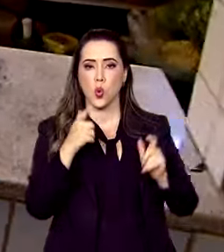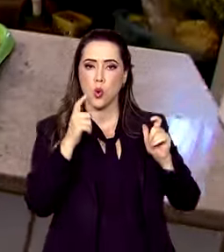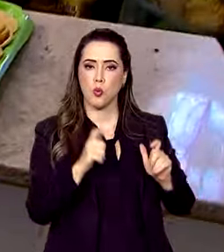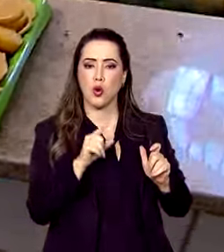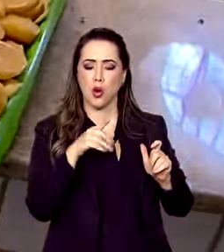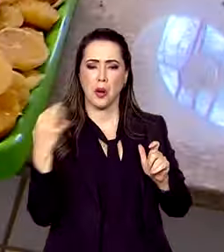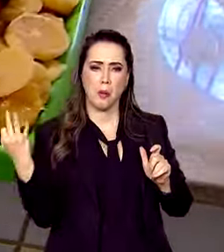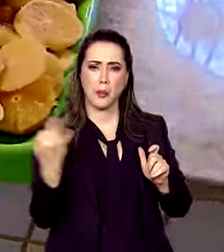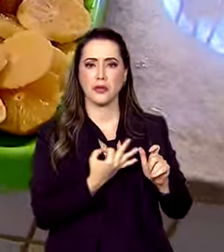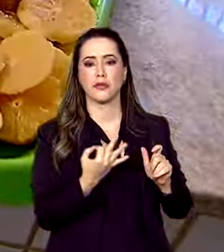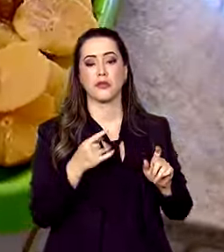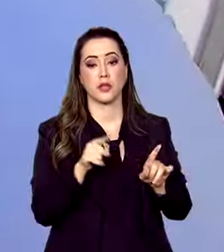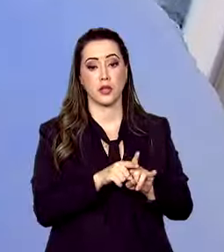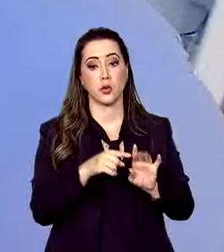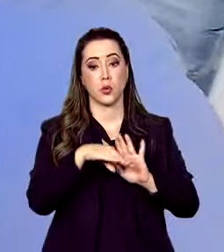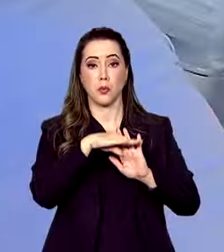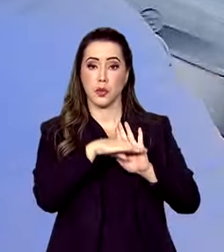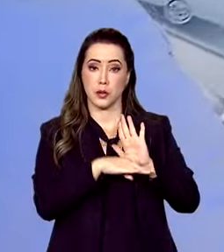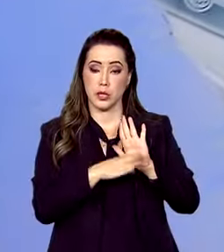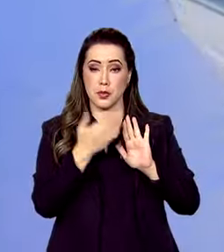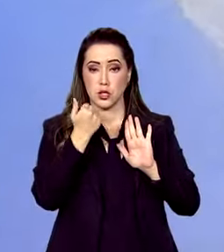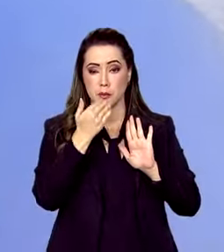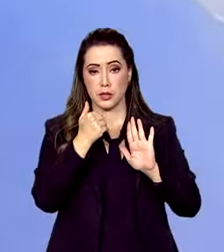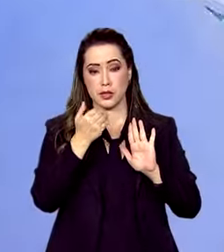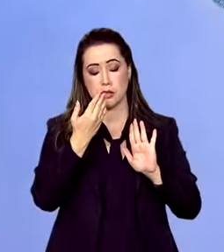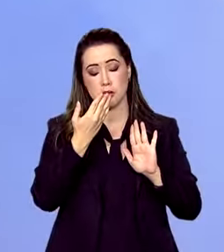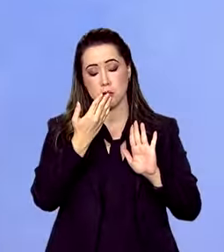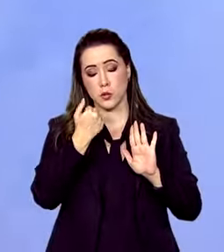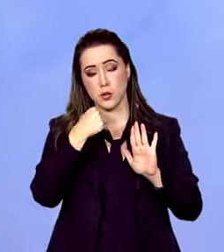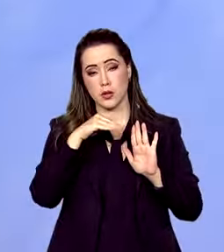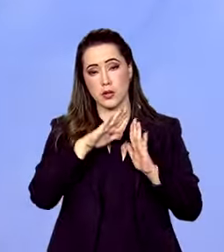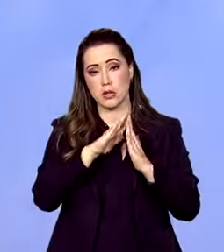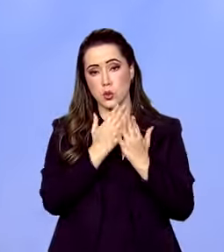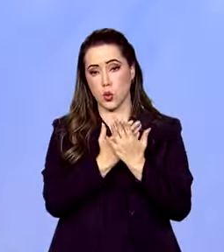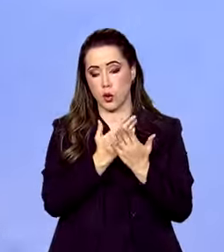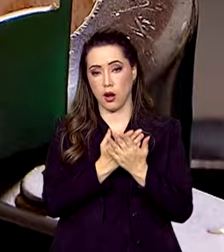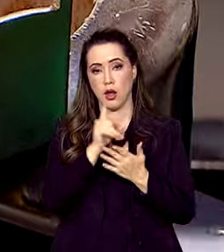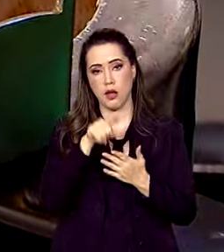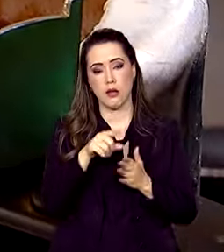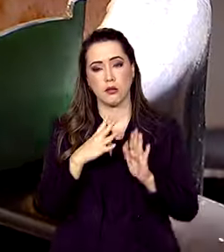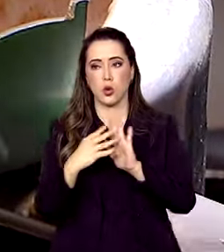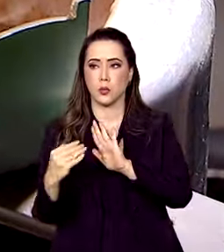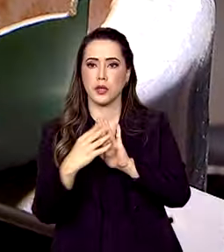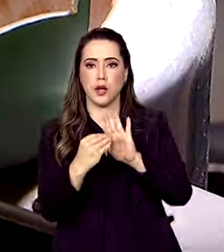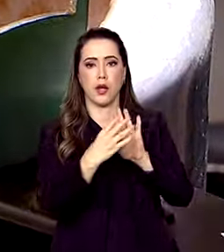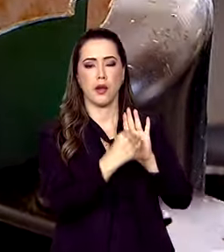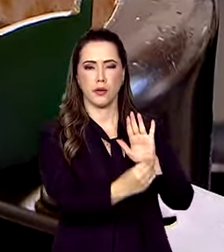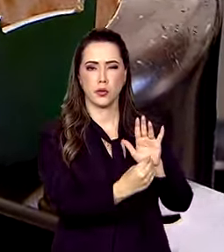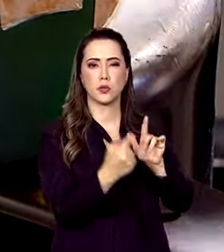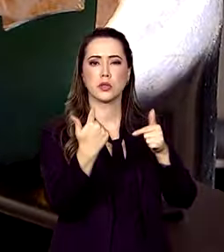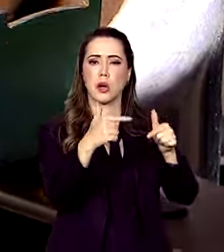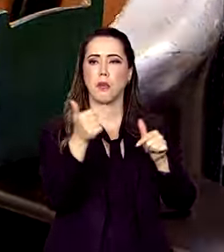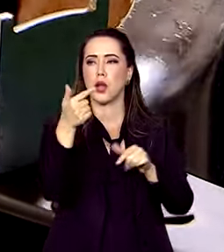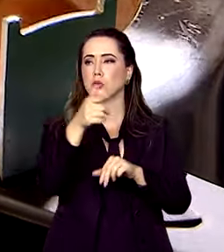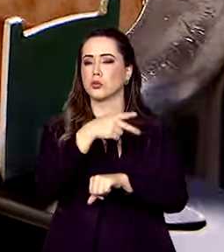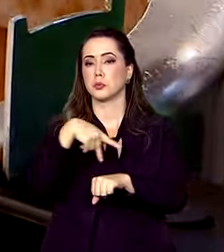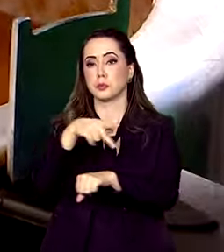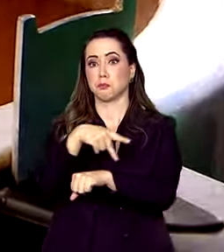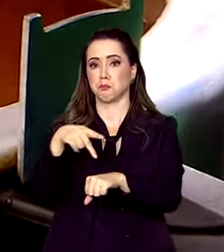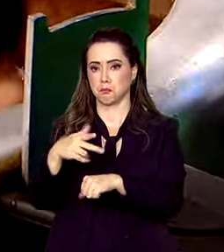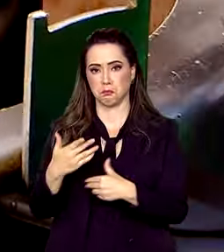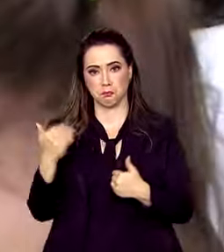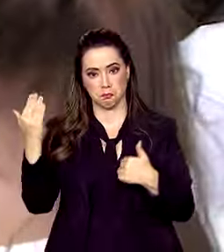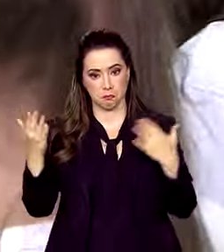Nacional de Alimentação Escolar serve como modelo para a implementação de iniciativas parecidas em diversos